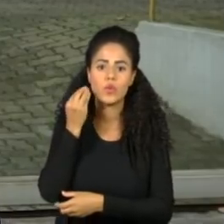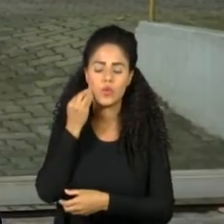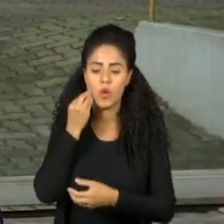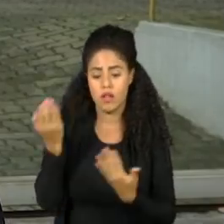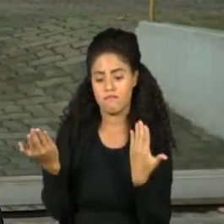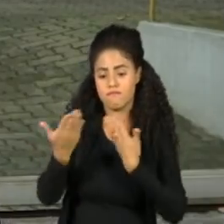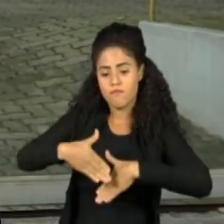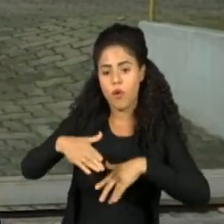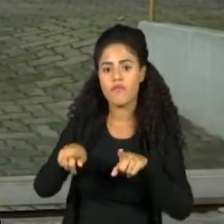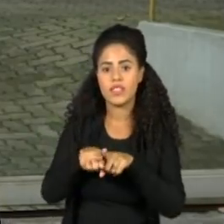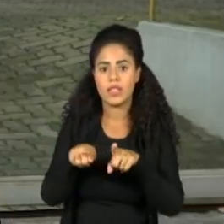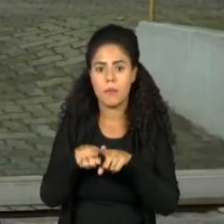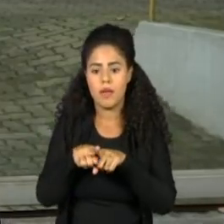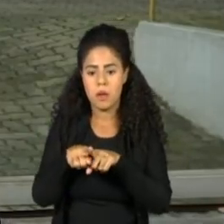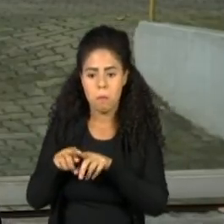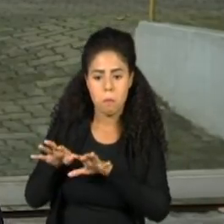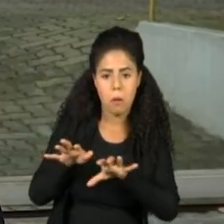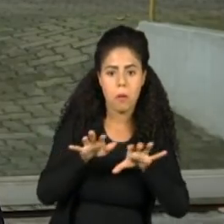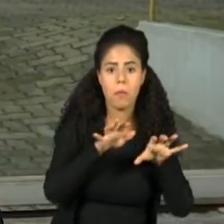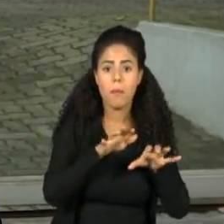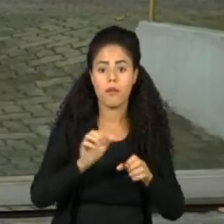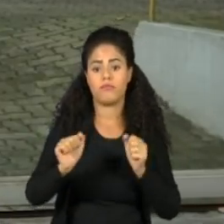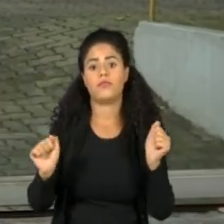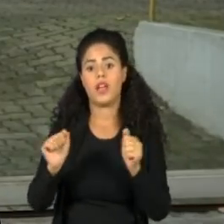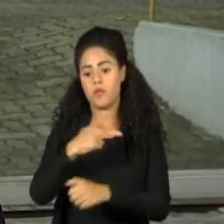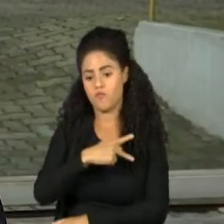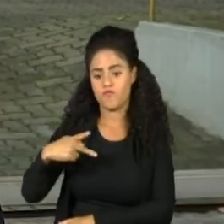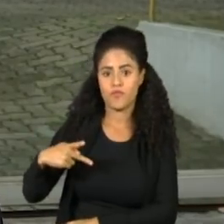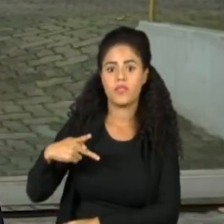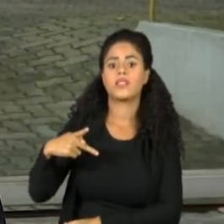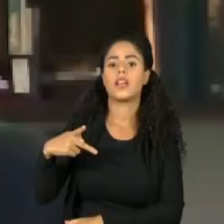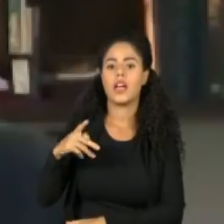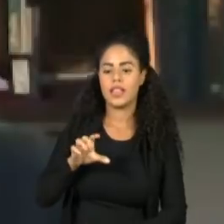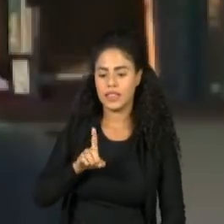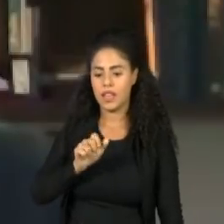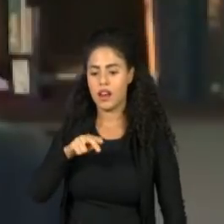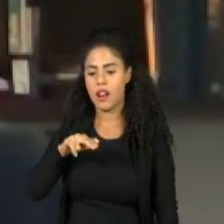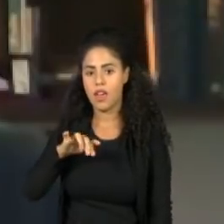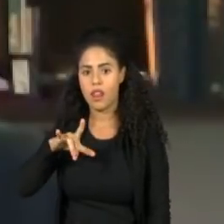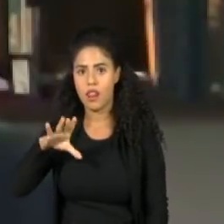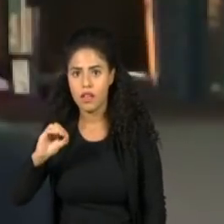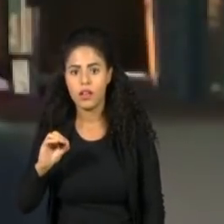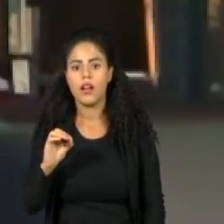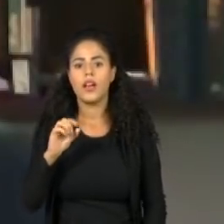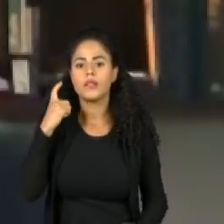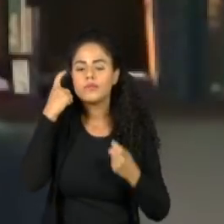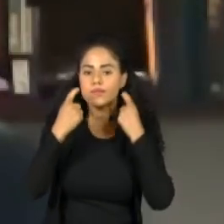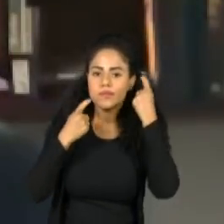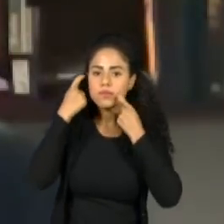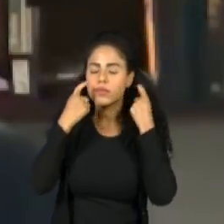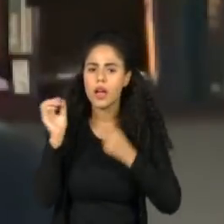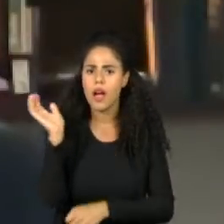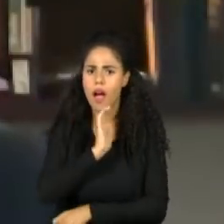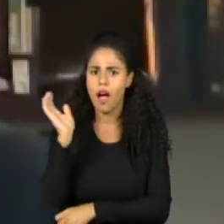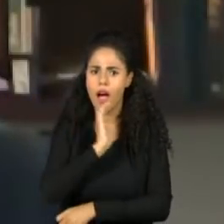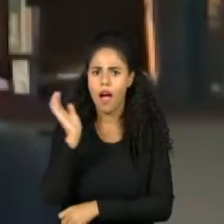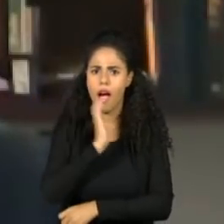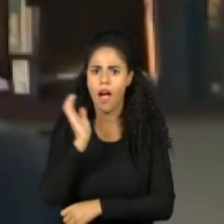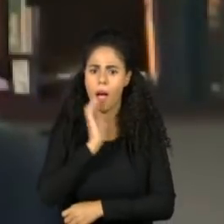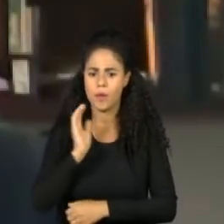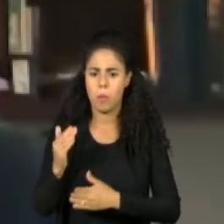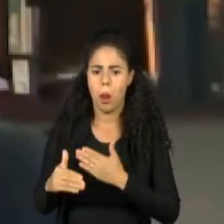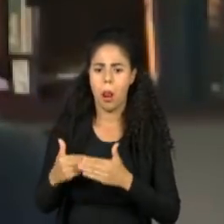prova e assédio moral por parte do presidente do órgão, Danilo Dupas. O que nos preocupa é a rapidez muito grande em que se